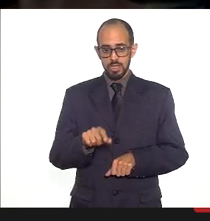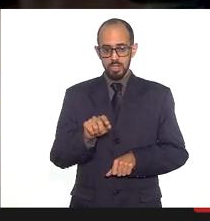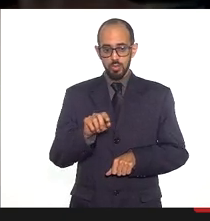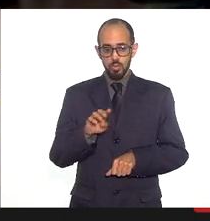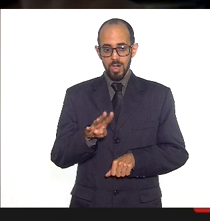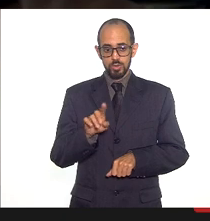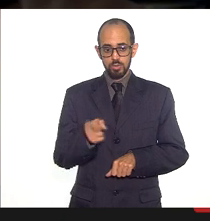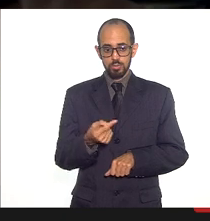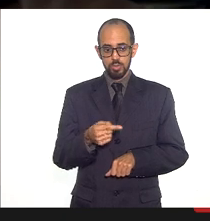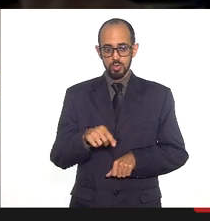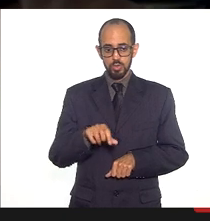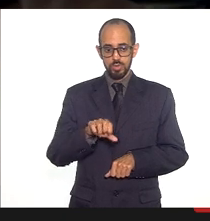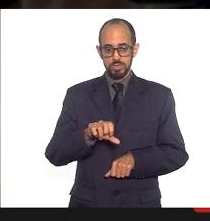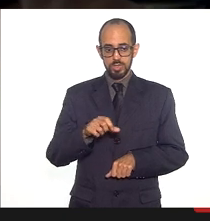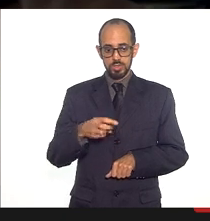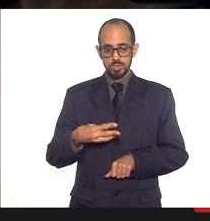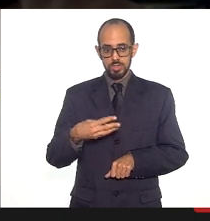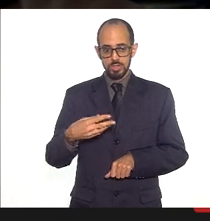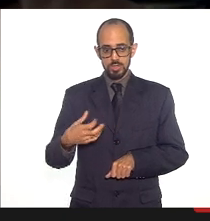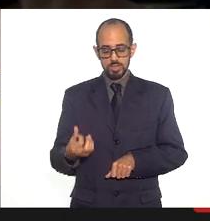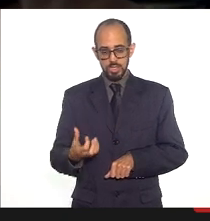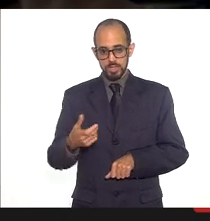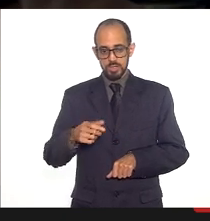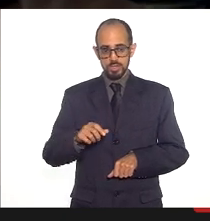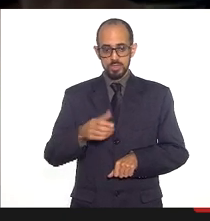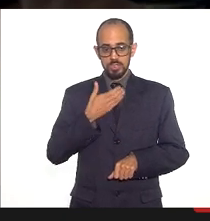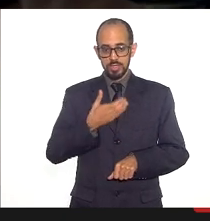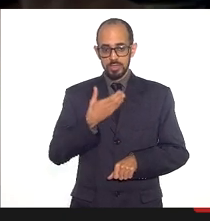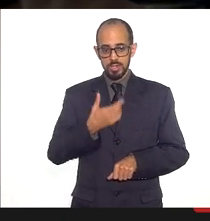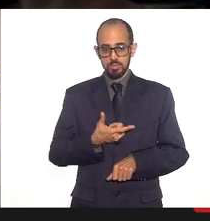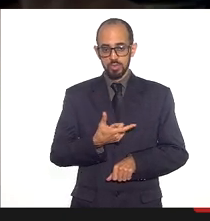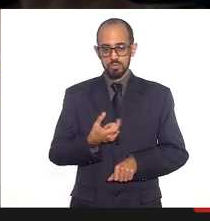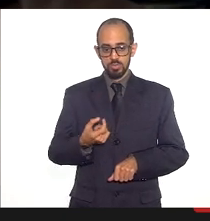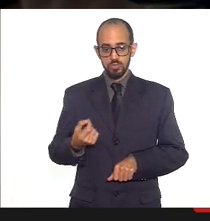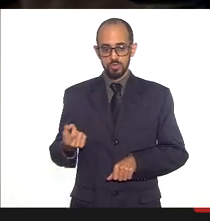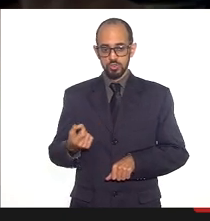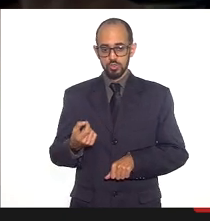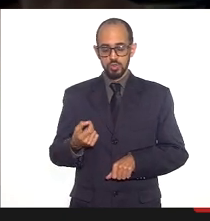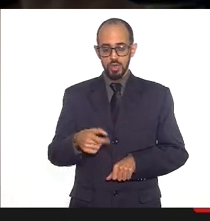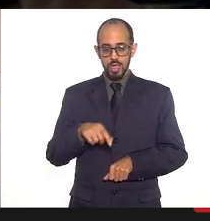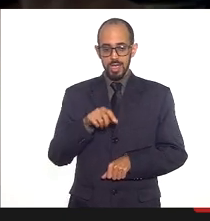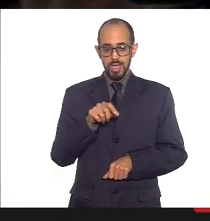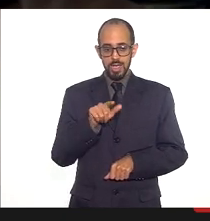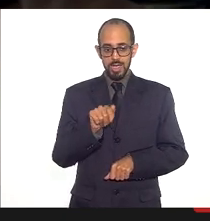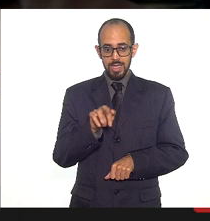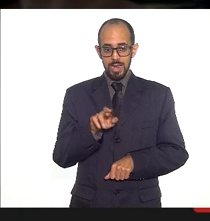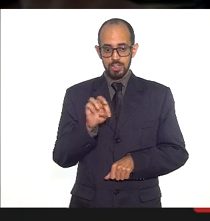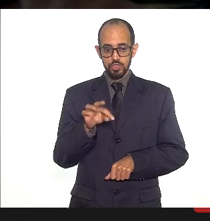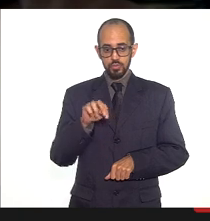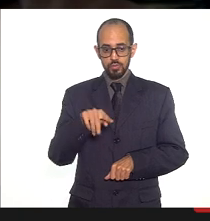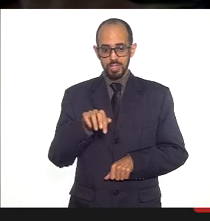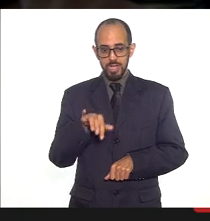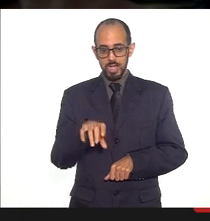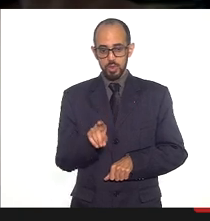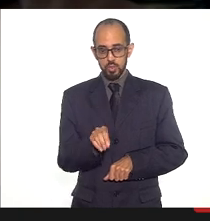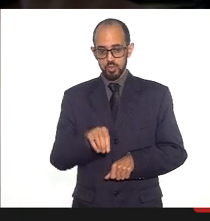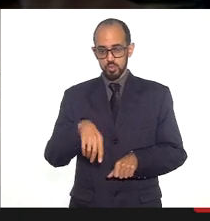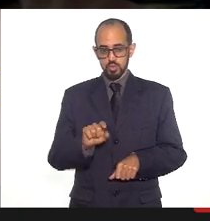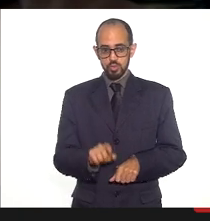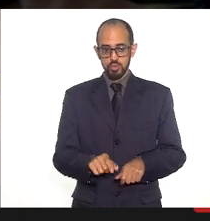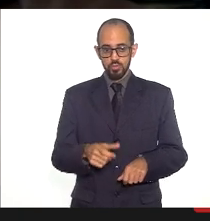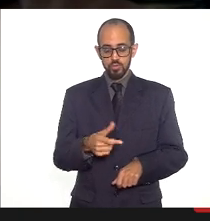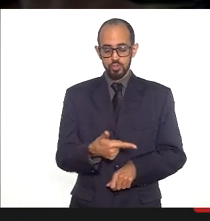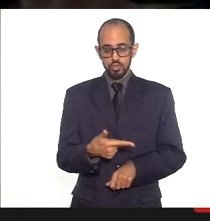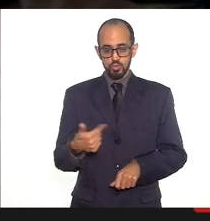competência dezembro de 2020 gratificado 21 profissionais competência janeiro de